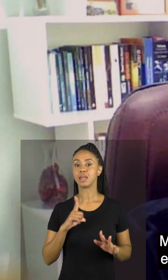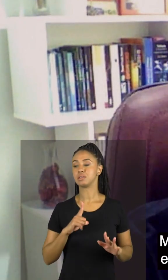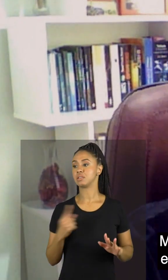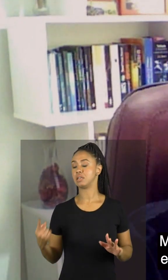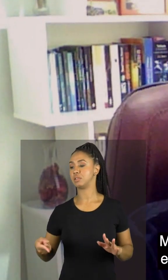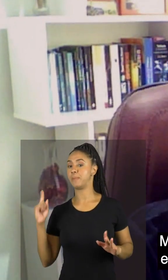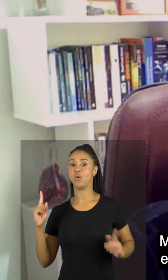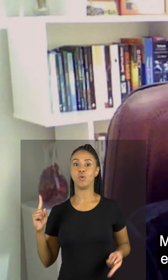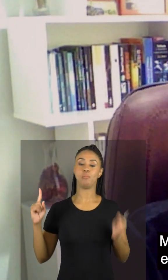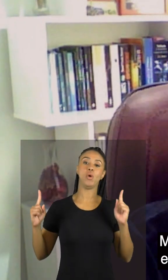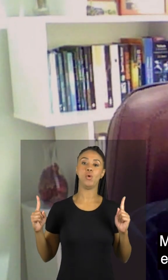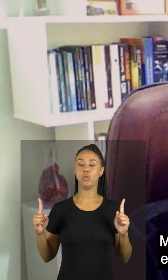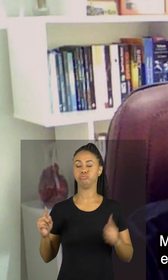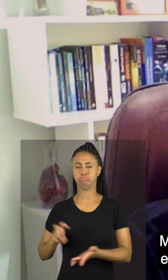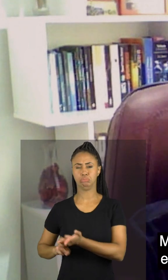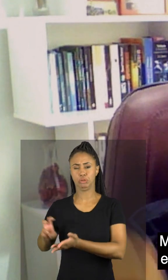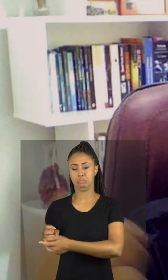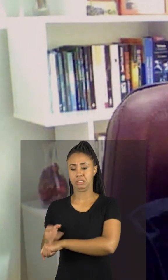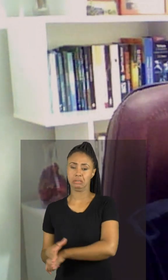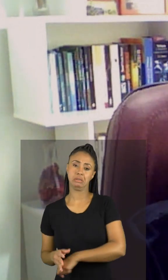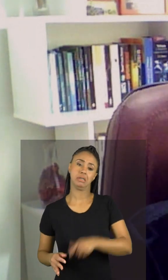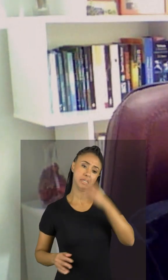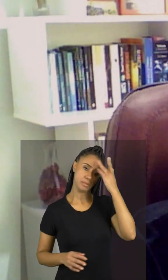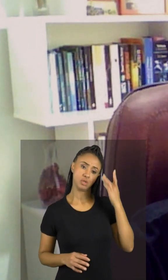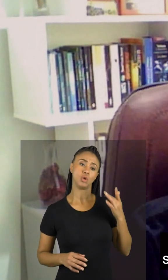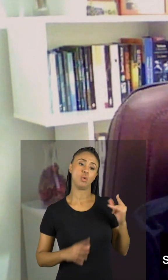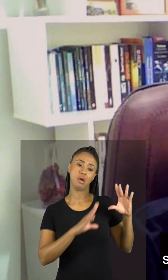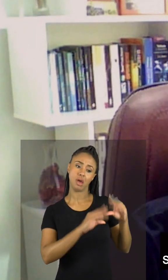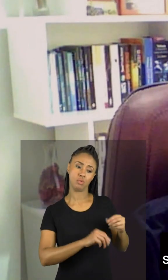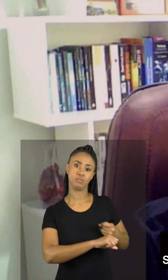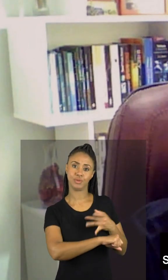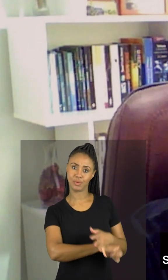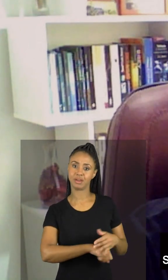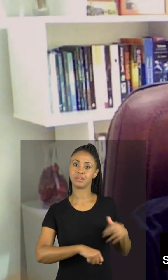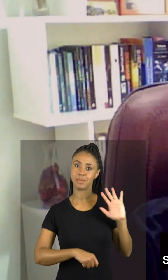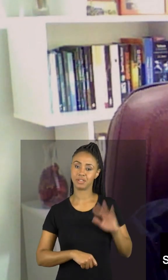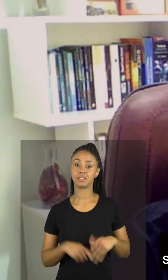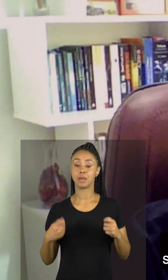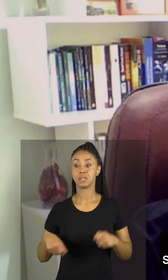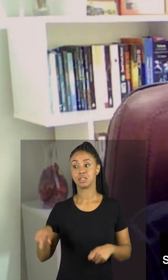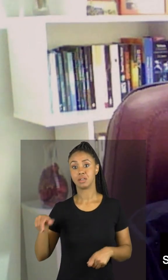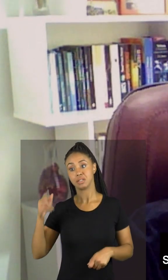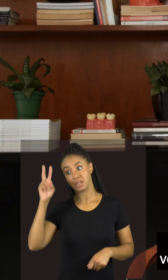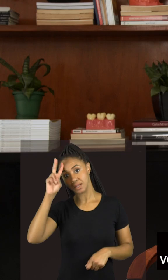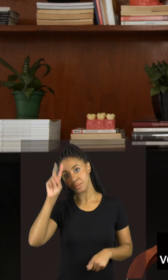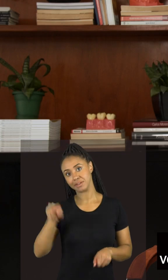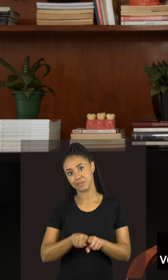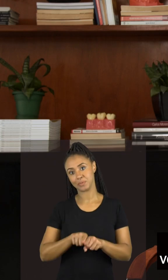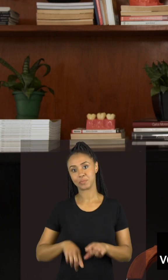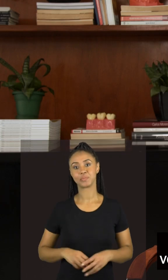esses casos extremos, pessoas matutinas, pessoas despertinas, que precisam ser sempre lembrados. Tá bom?